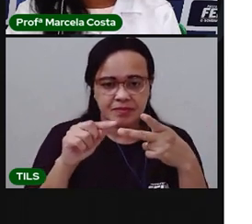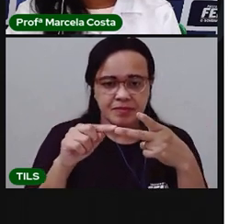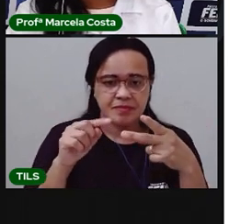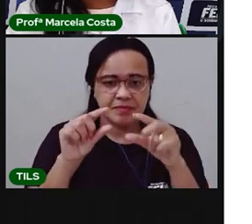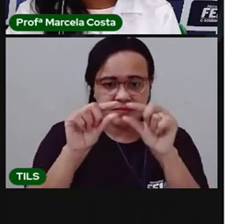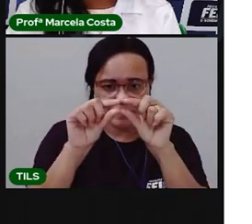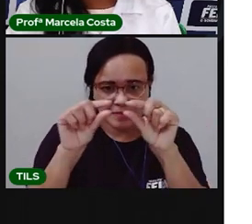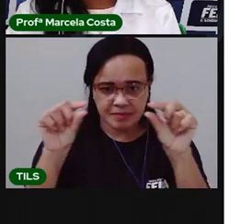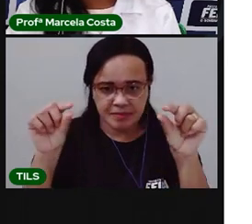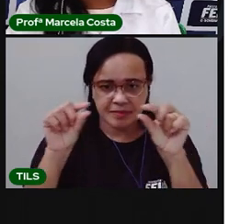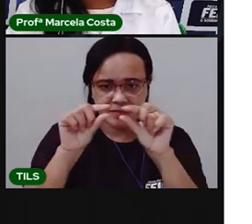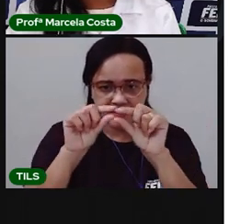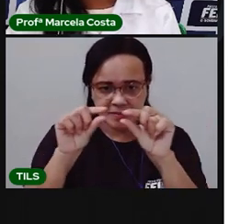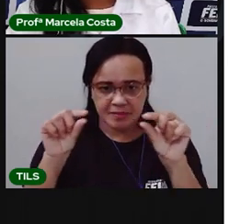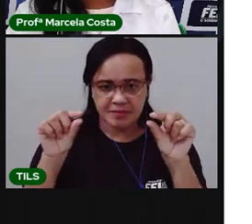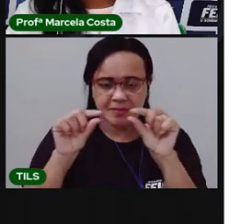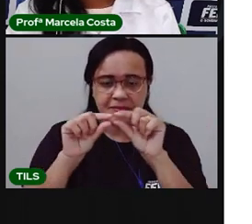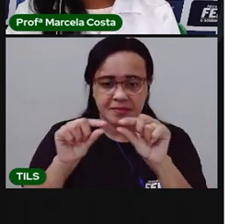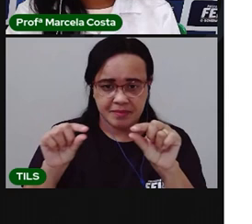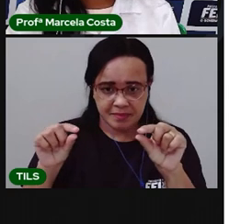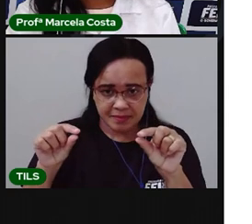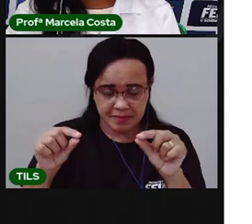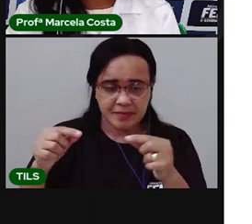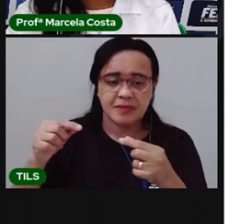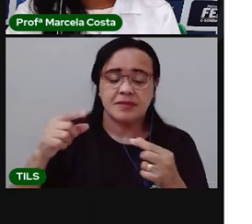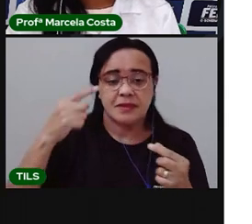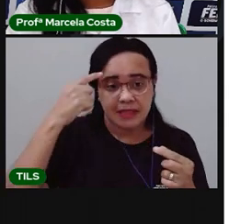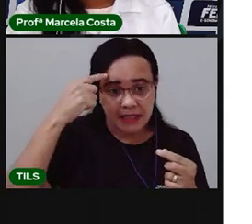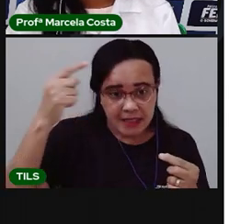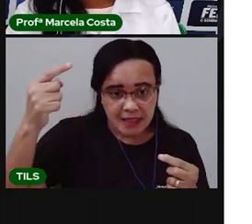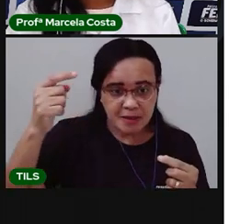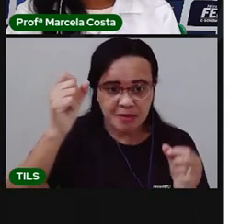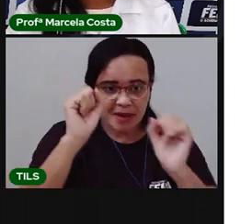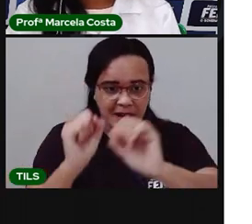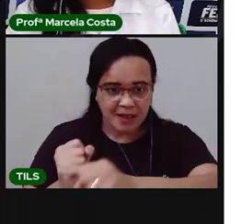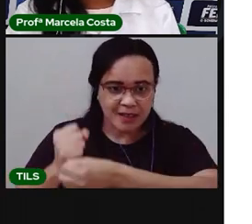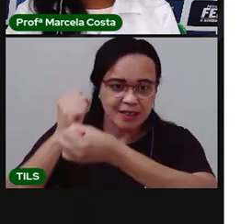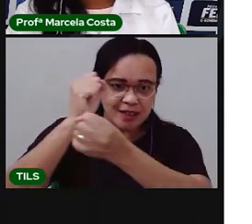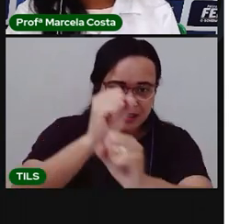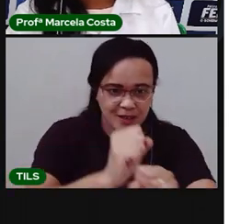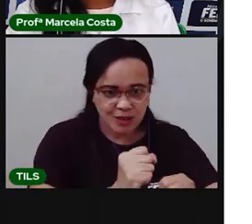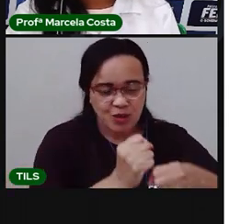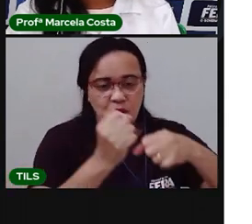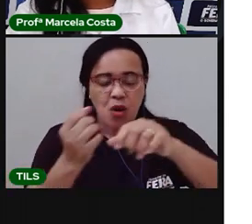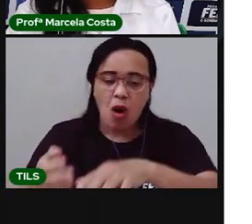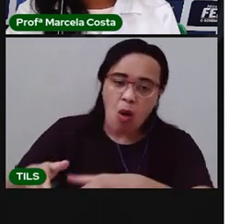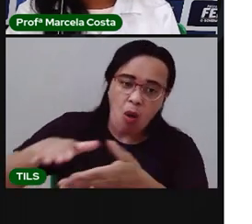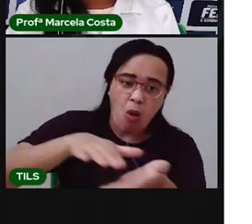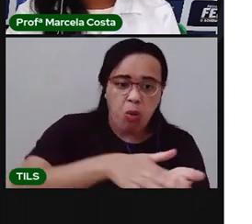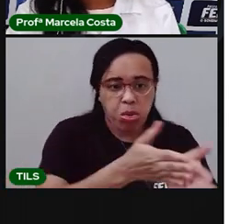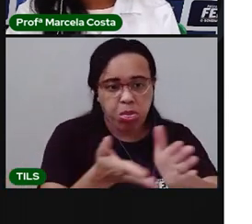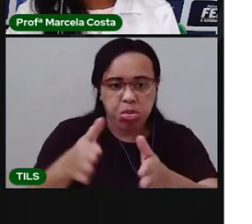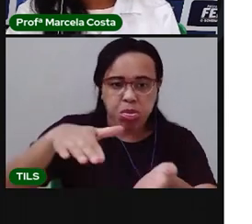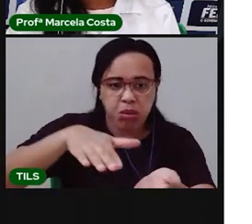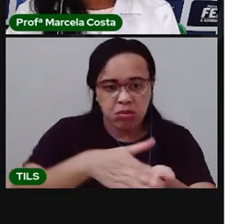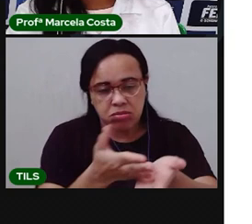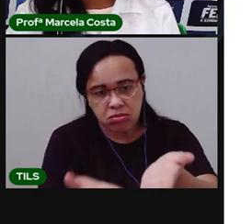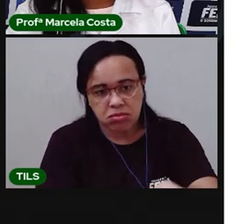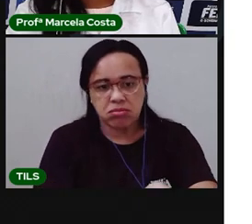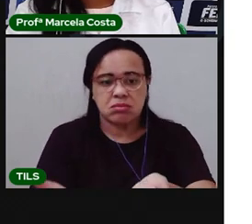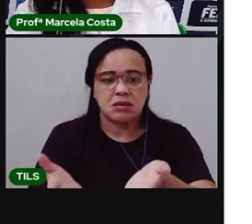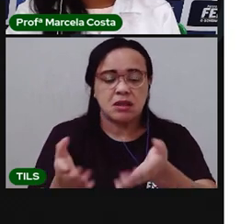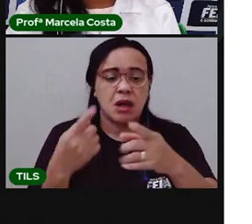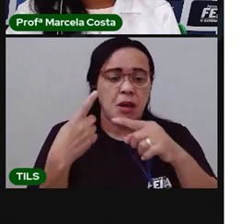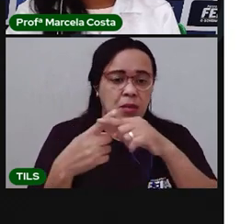deixarem ela virar. Foi por causa da Maria